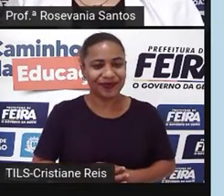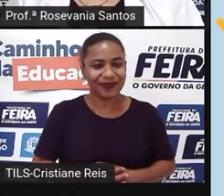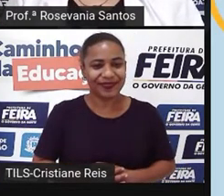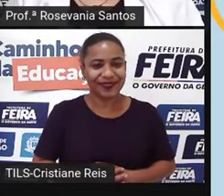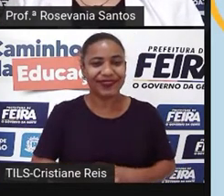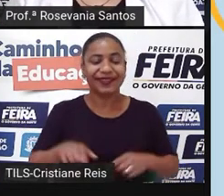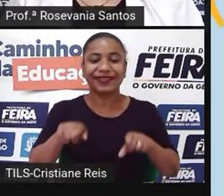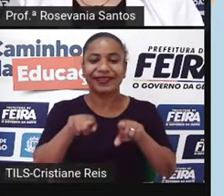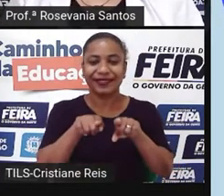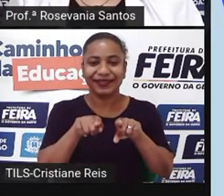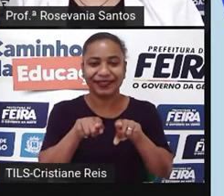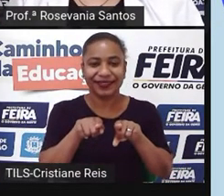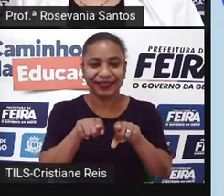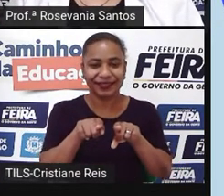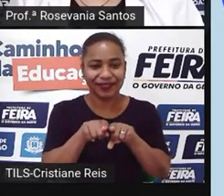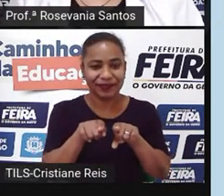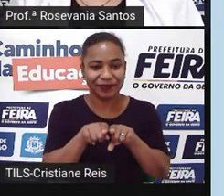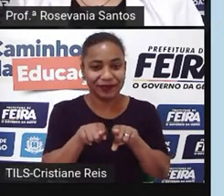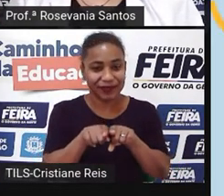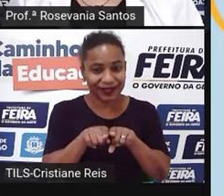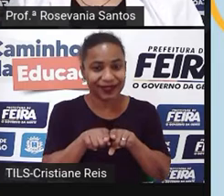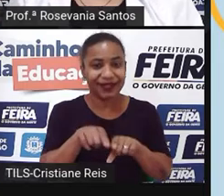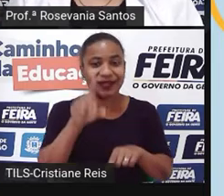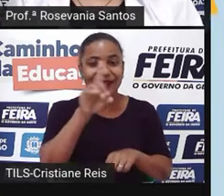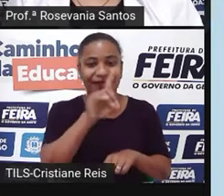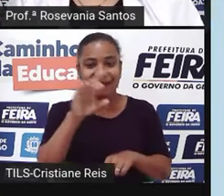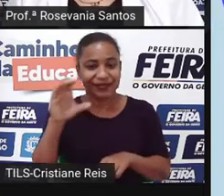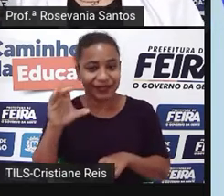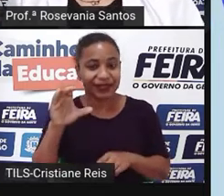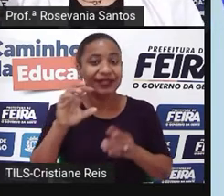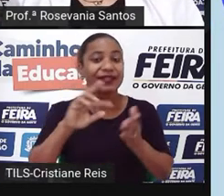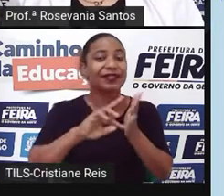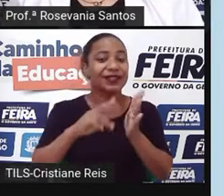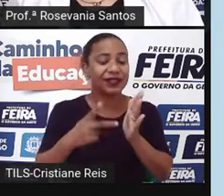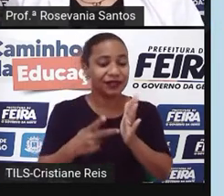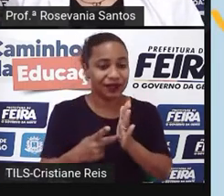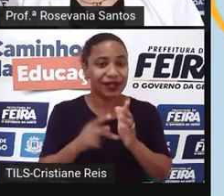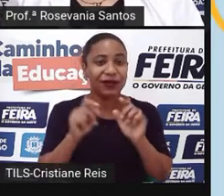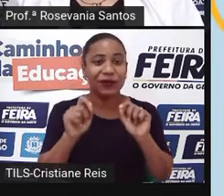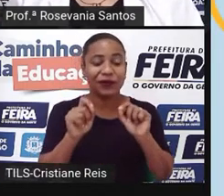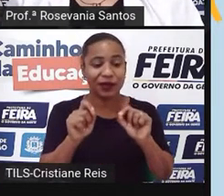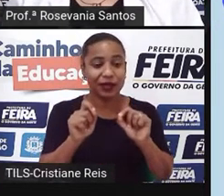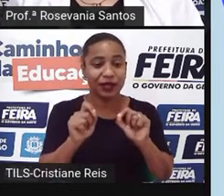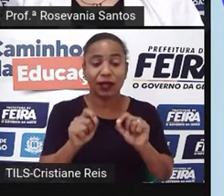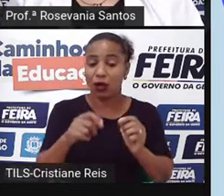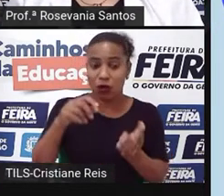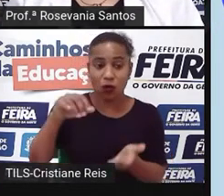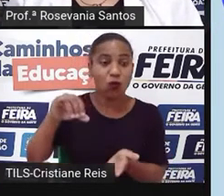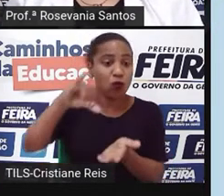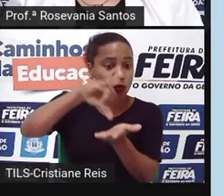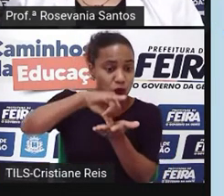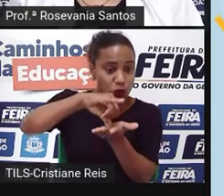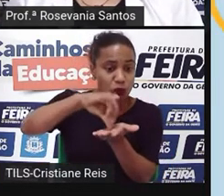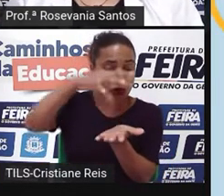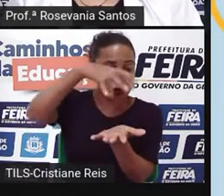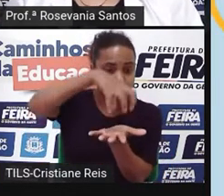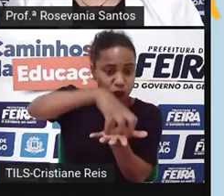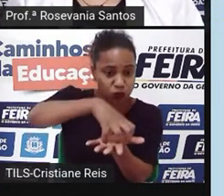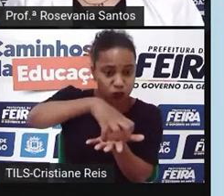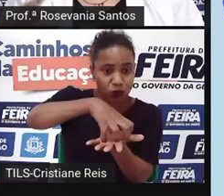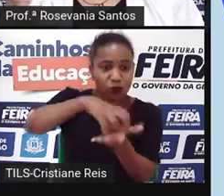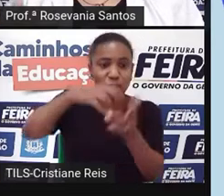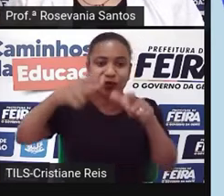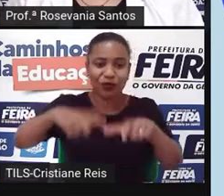corresponde, a sigla DC, né, corresponde ao Distrito de Colômbia, que identifica o Distrito Federal dos Estados